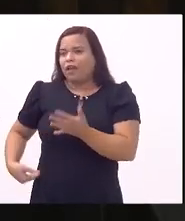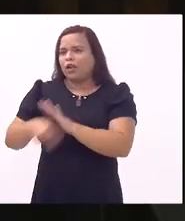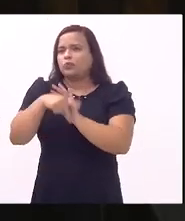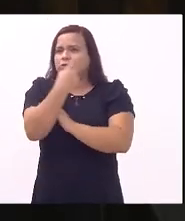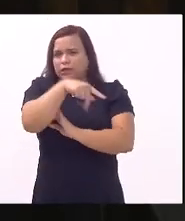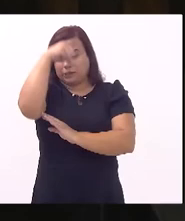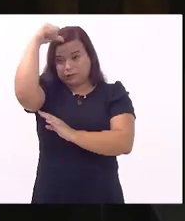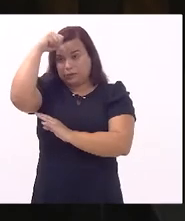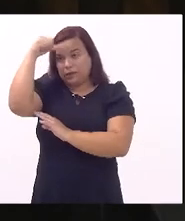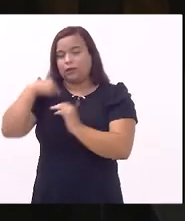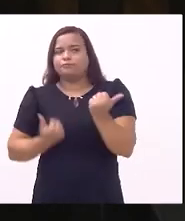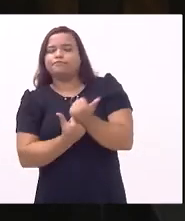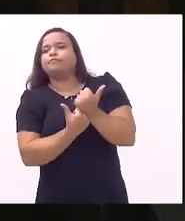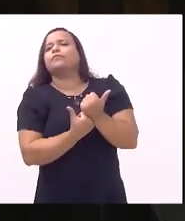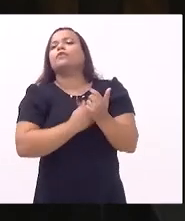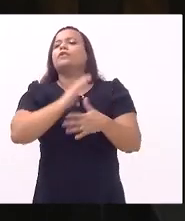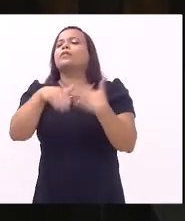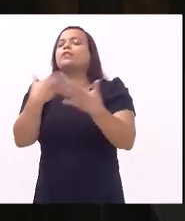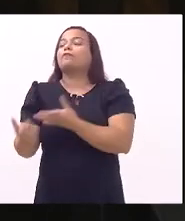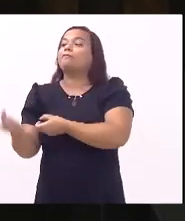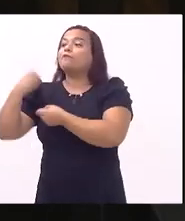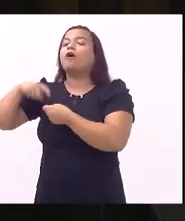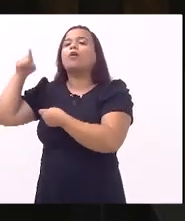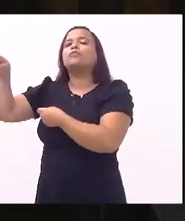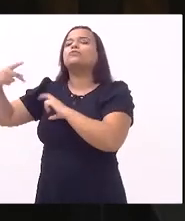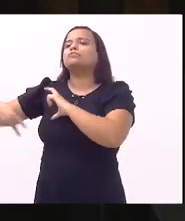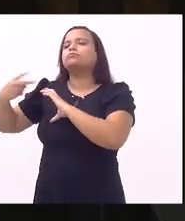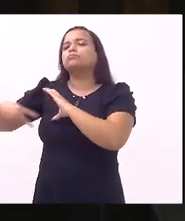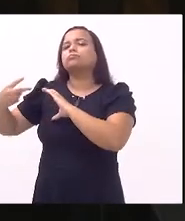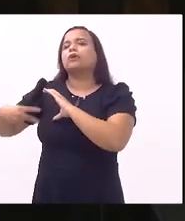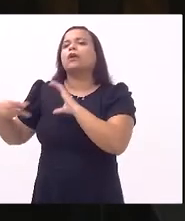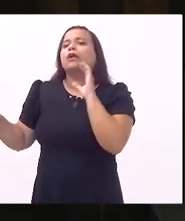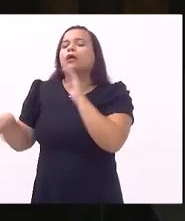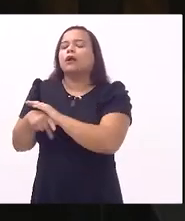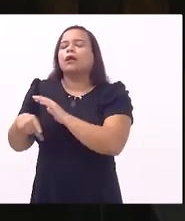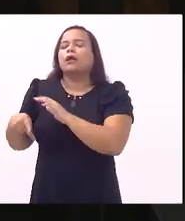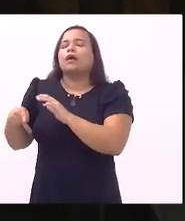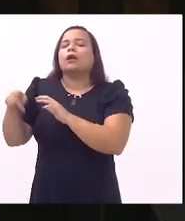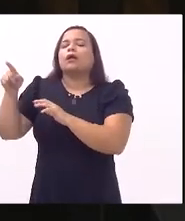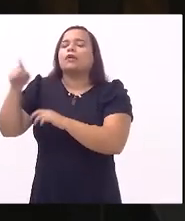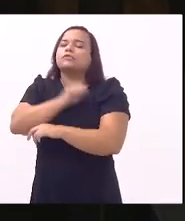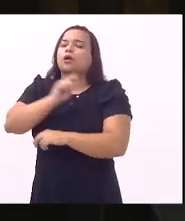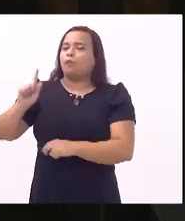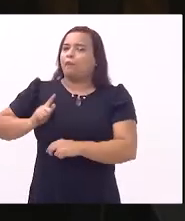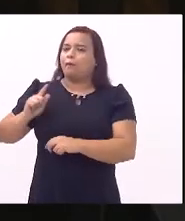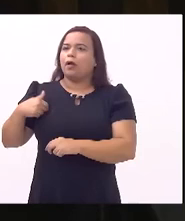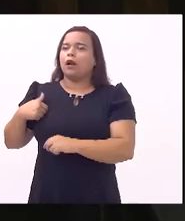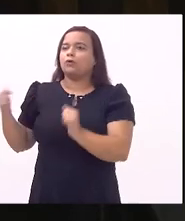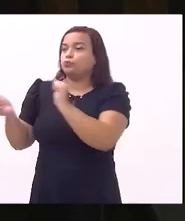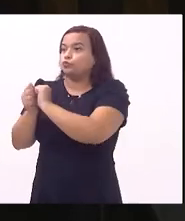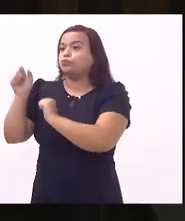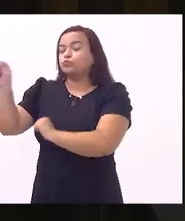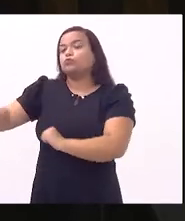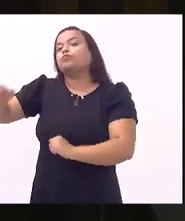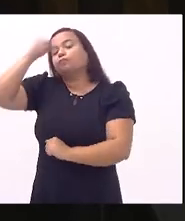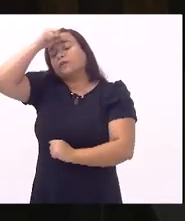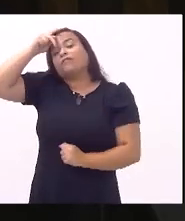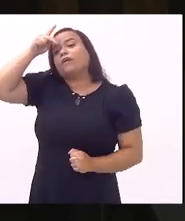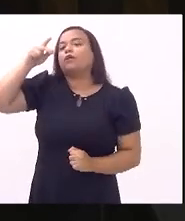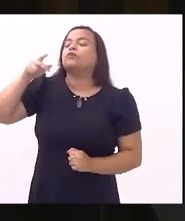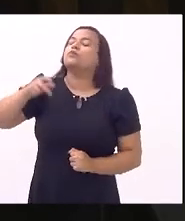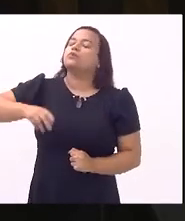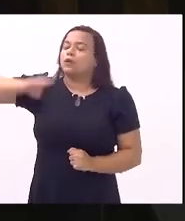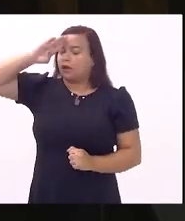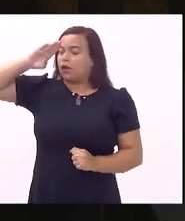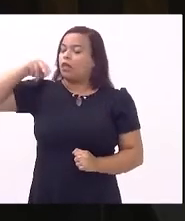retorno pra Câmara Municipal de São Gonçalo pra fazer parte da base do prefeito Capitão Nelson que é uma pessoa que eu tenho um grande carinho um grande respeito